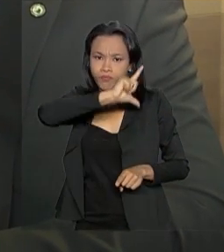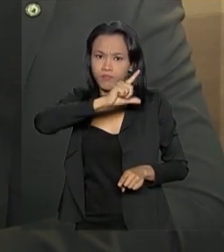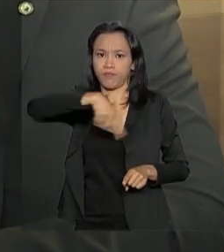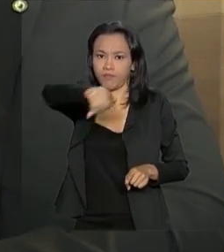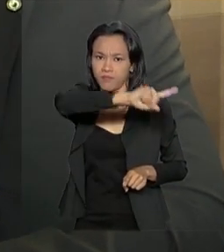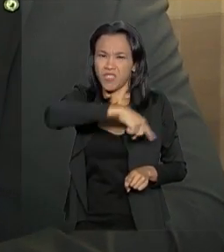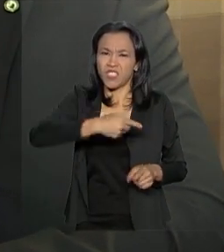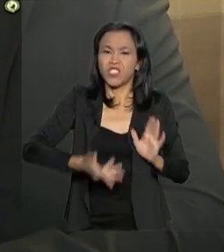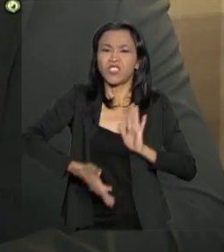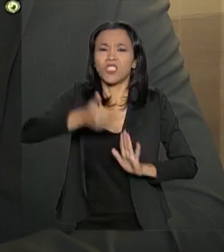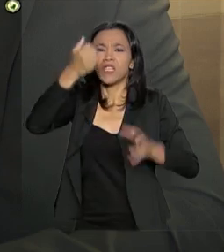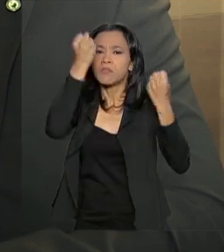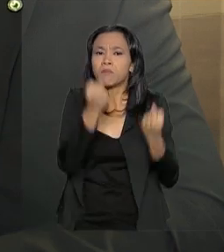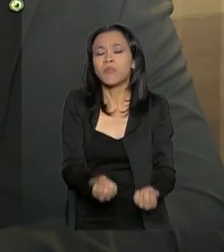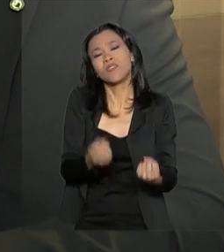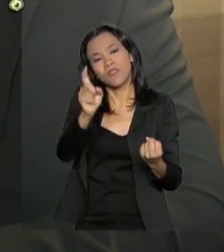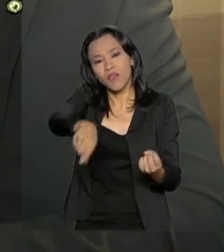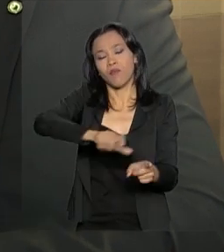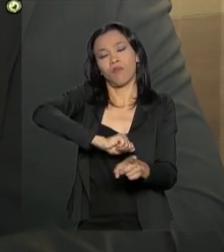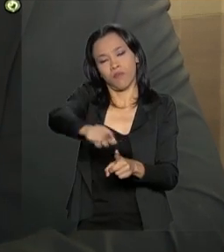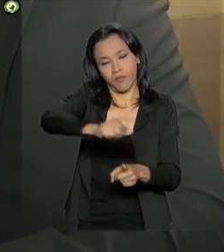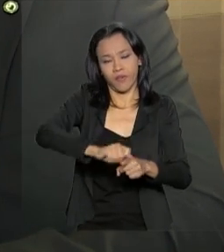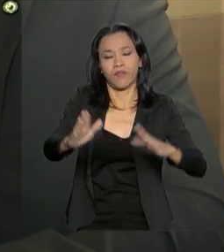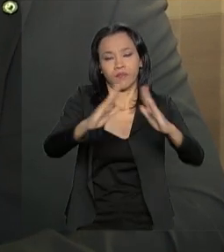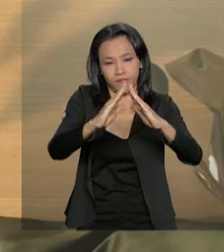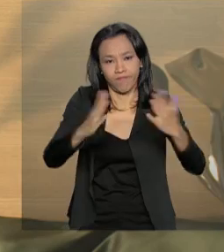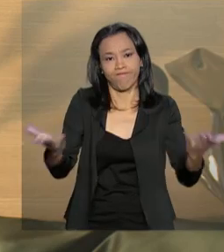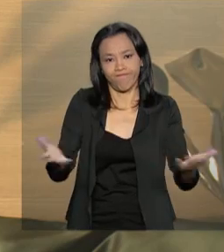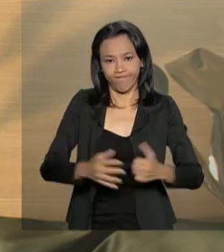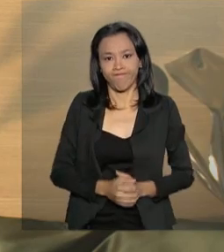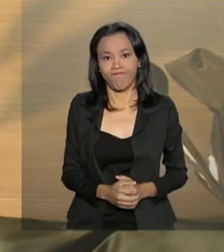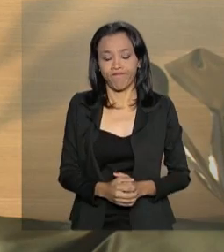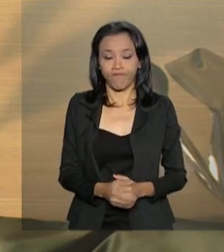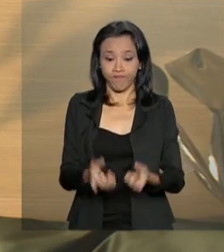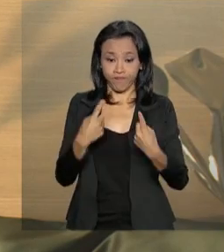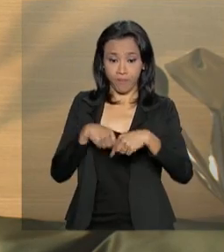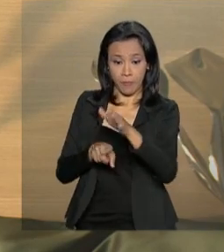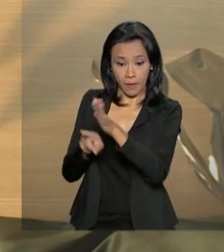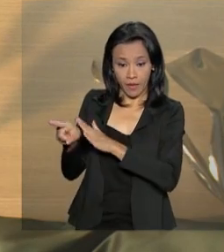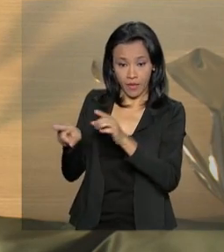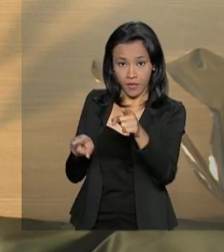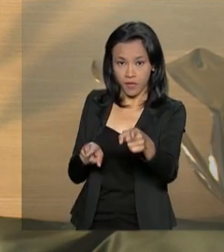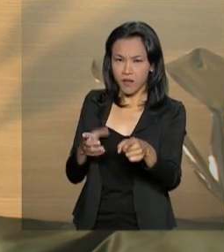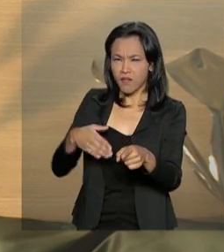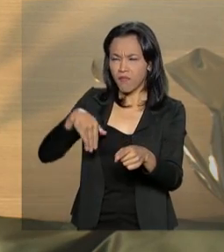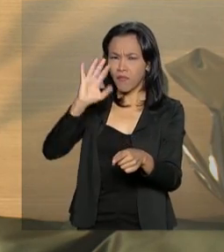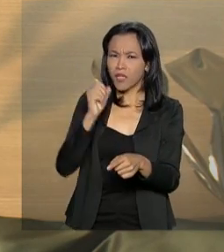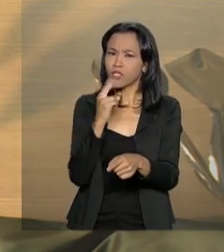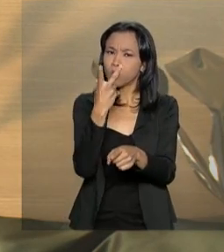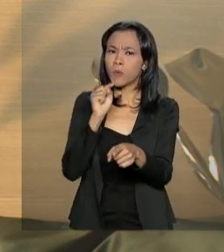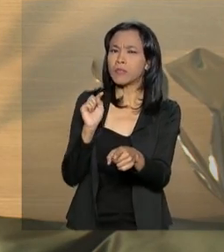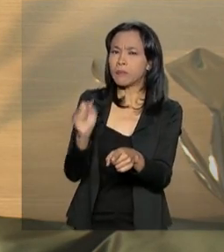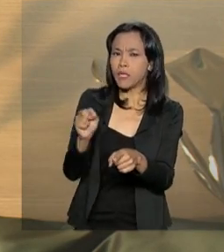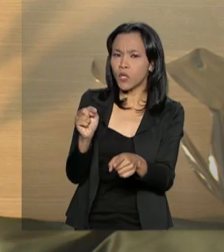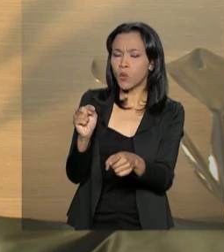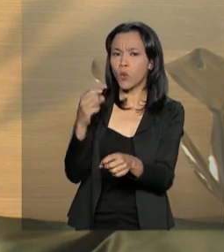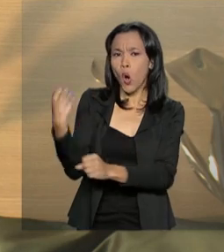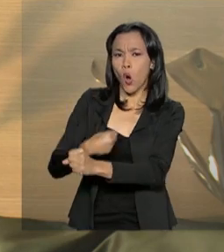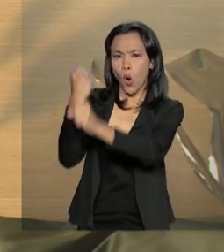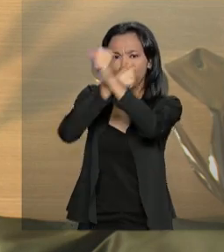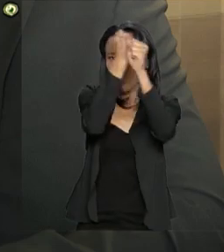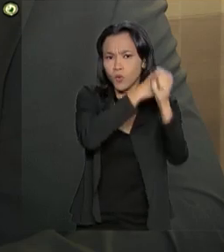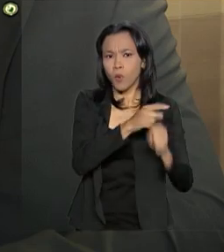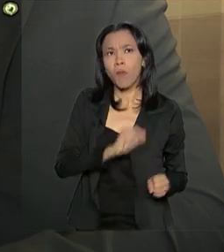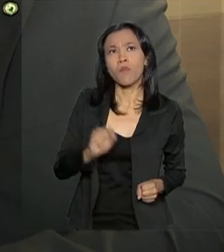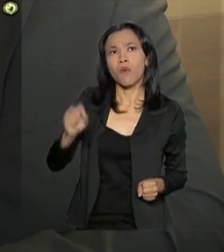esse peso que onera tanto as famílias com aluguel. Inclusive, ministro, mais de 2 mil obras estão paralisadas em todo o